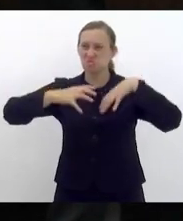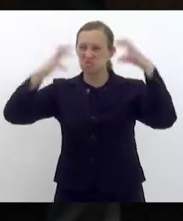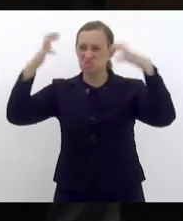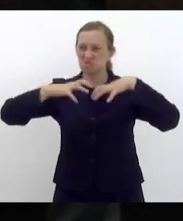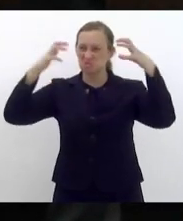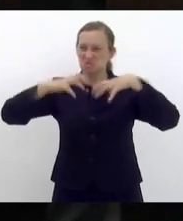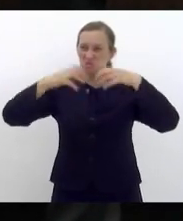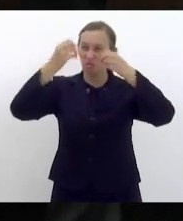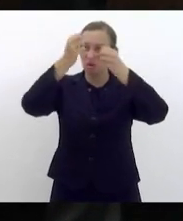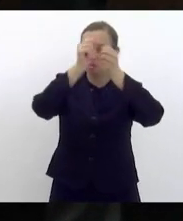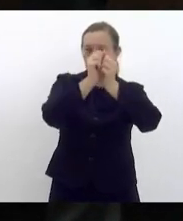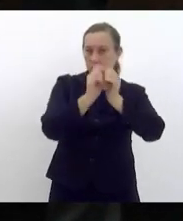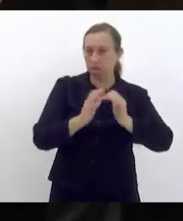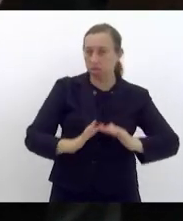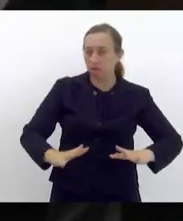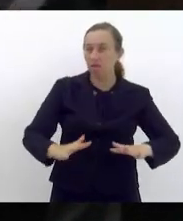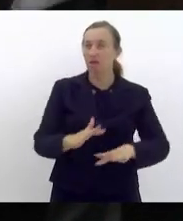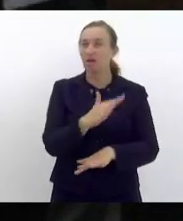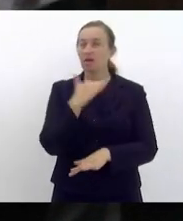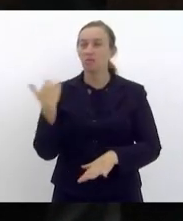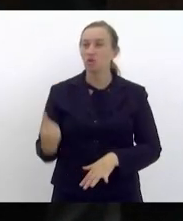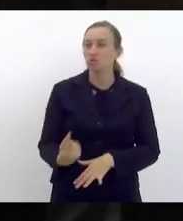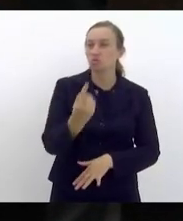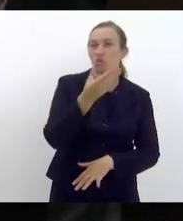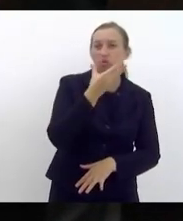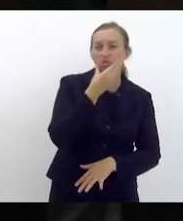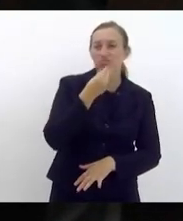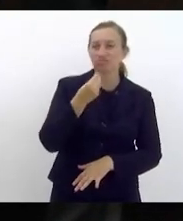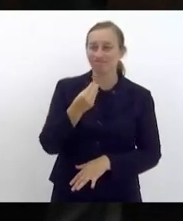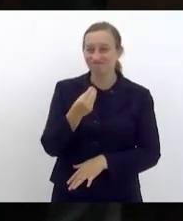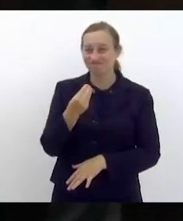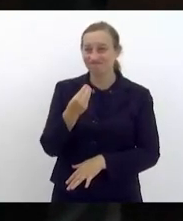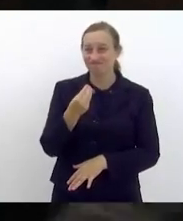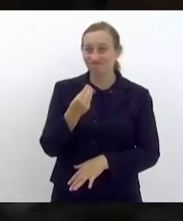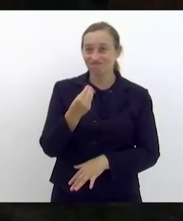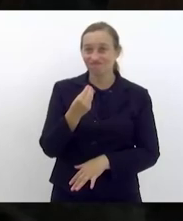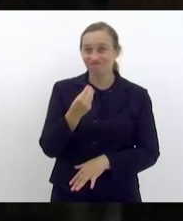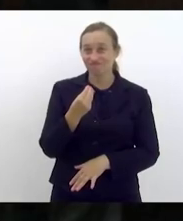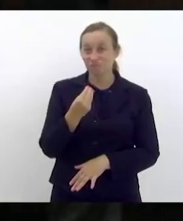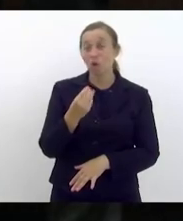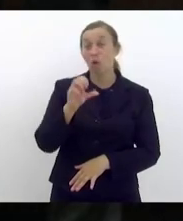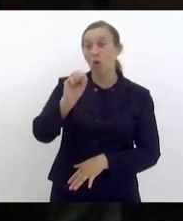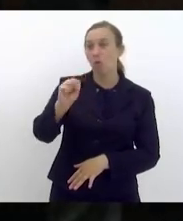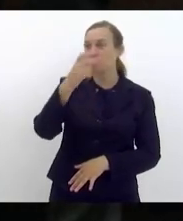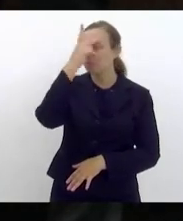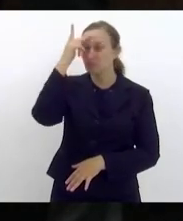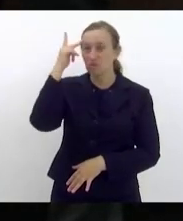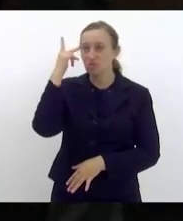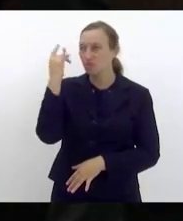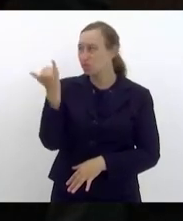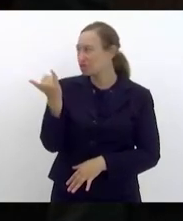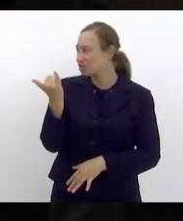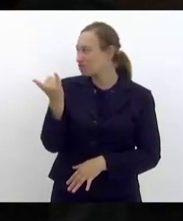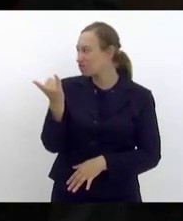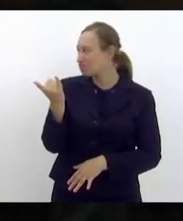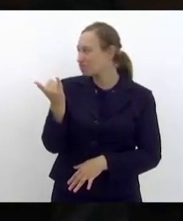desmoronamento, provocou a morte de um homem e deixou oito pessoas feridas.